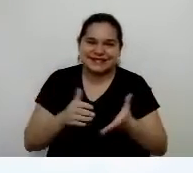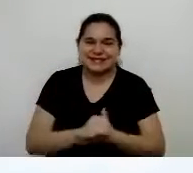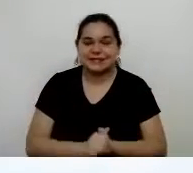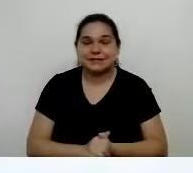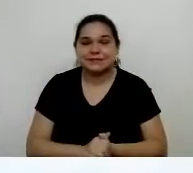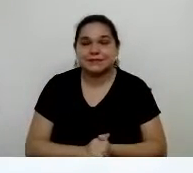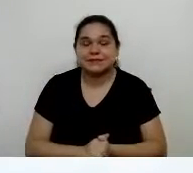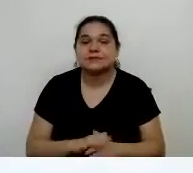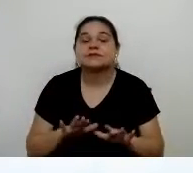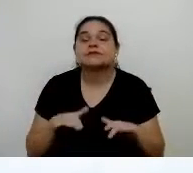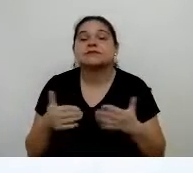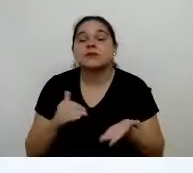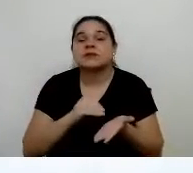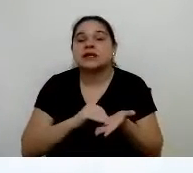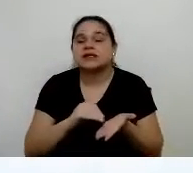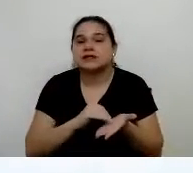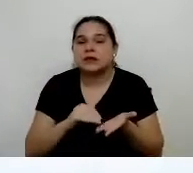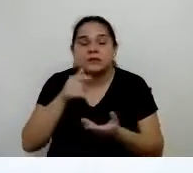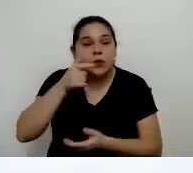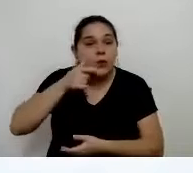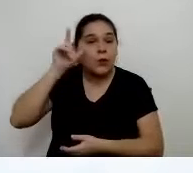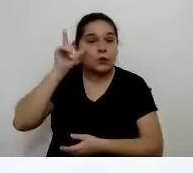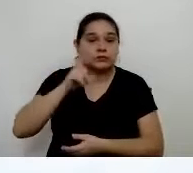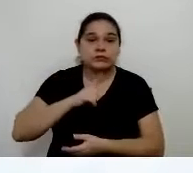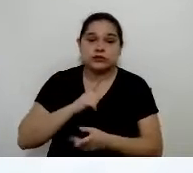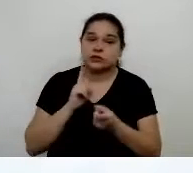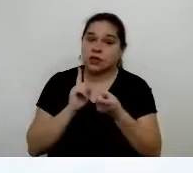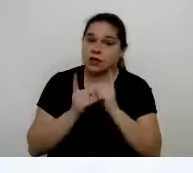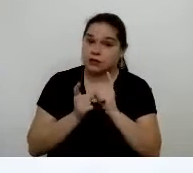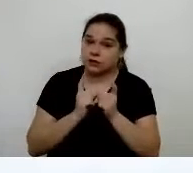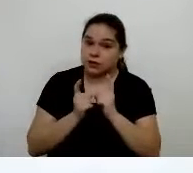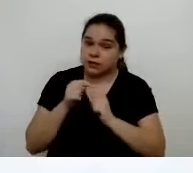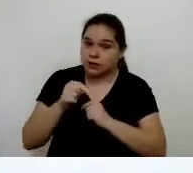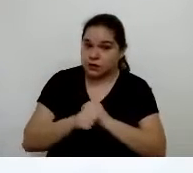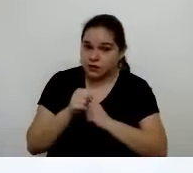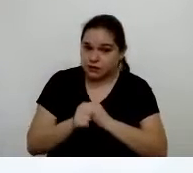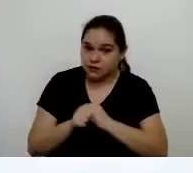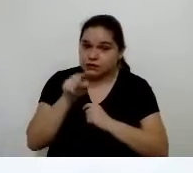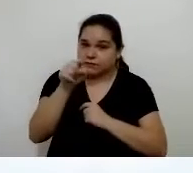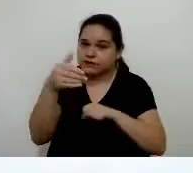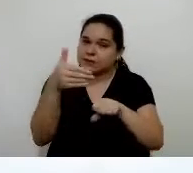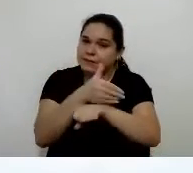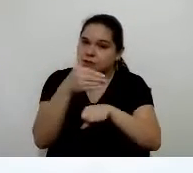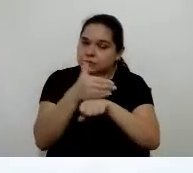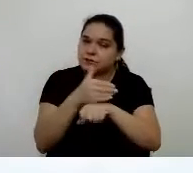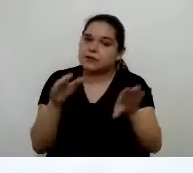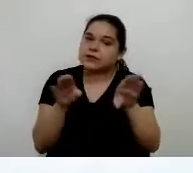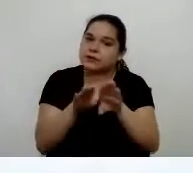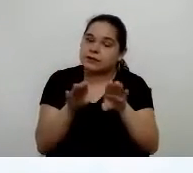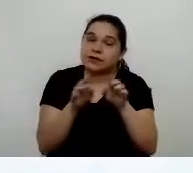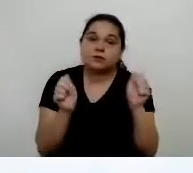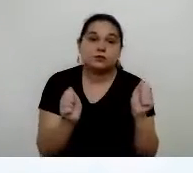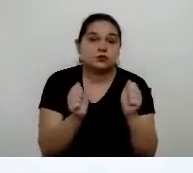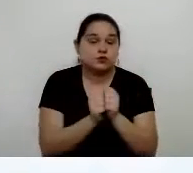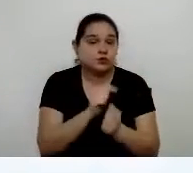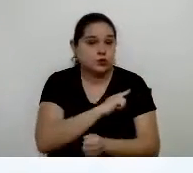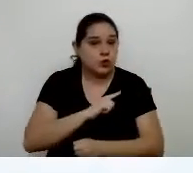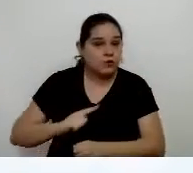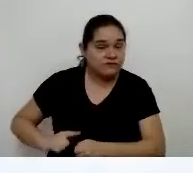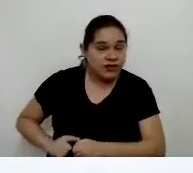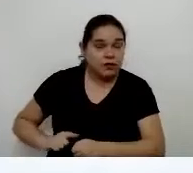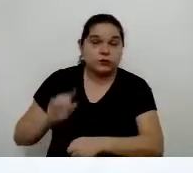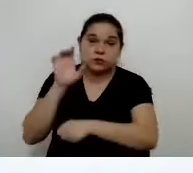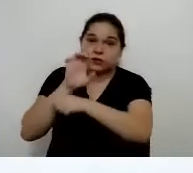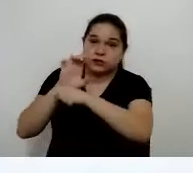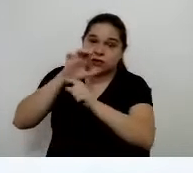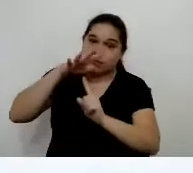Então, secretário, ontem houve uma reunião aqui, da qual você participou, com o governo do estado, para tratar de